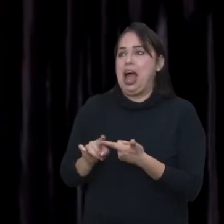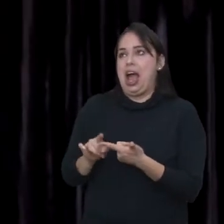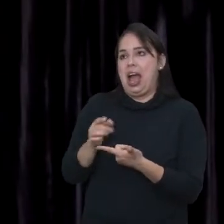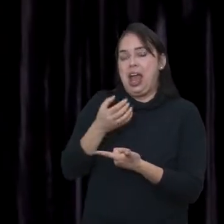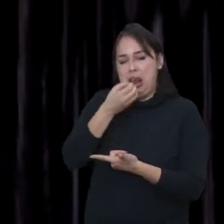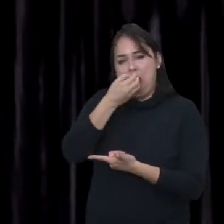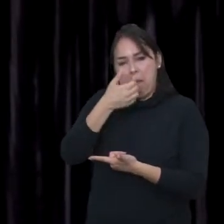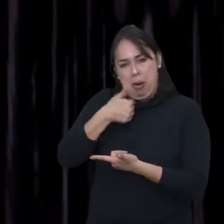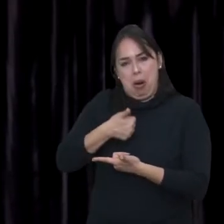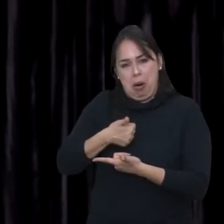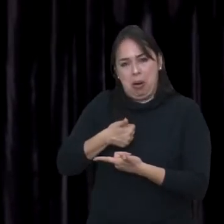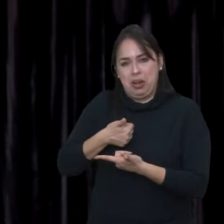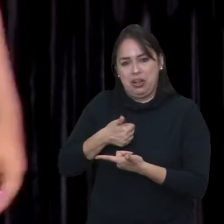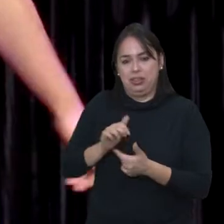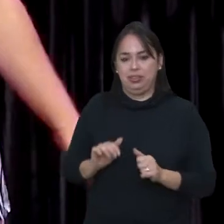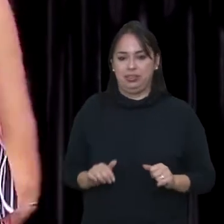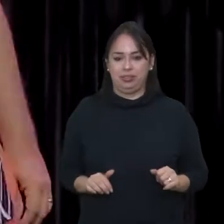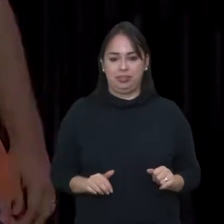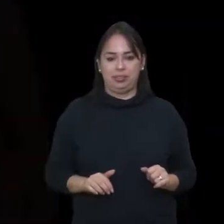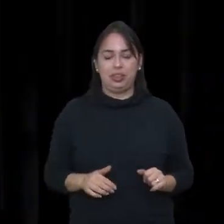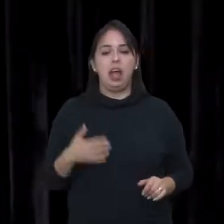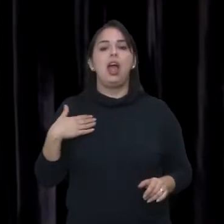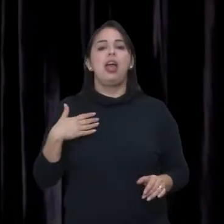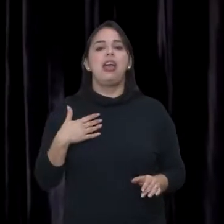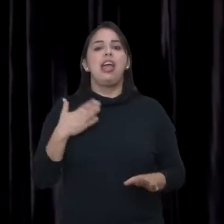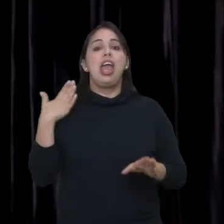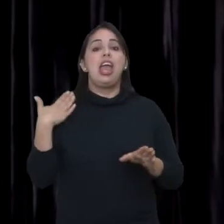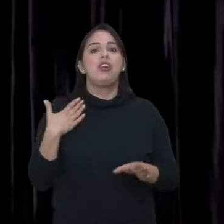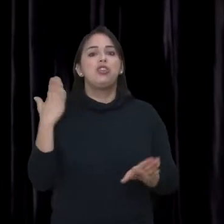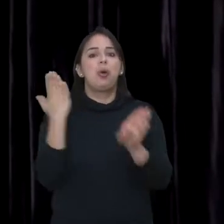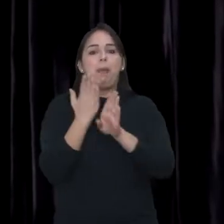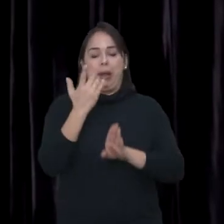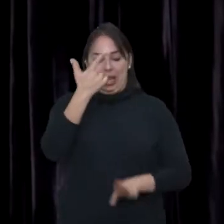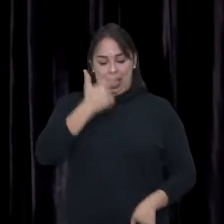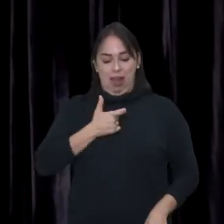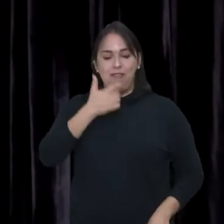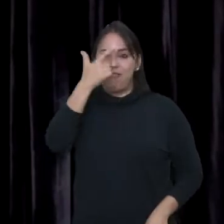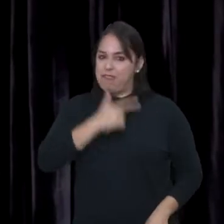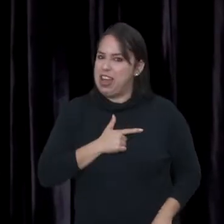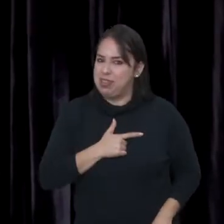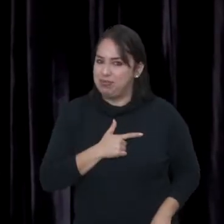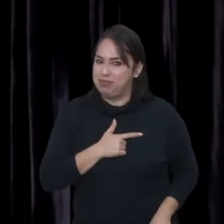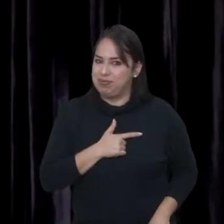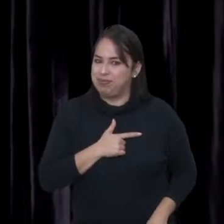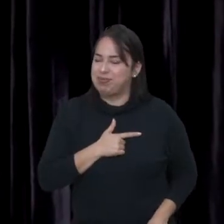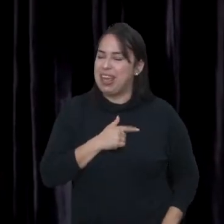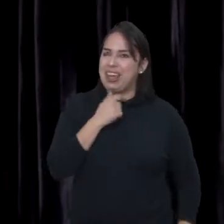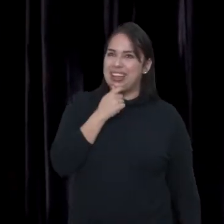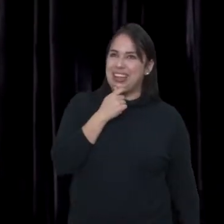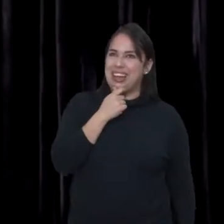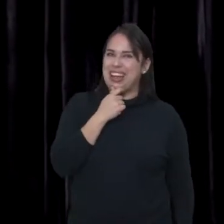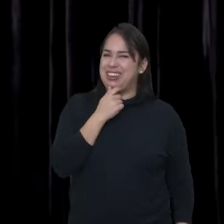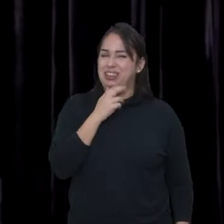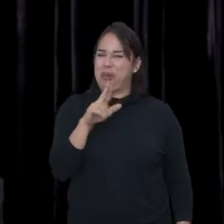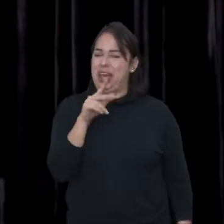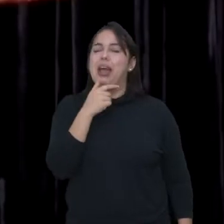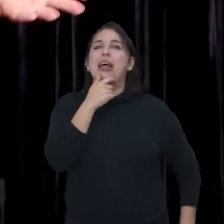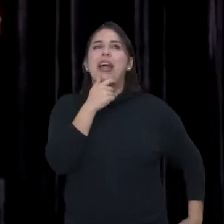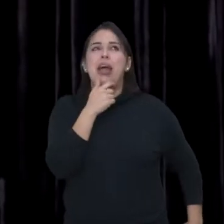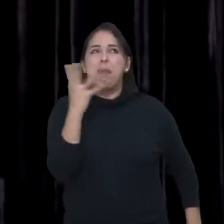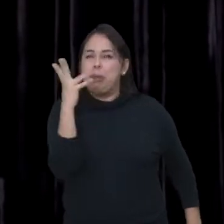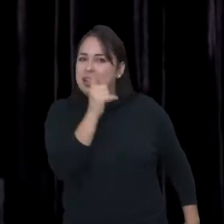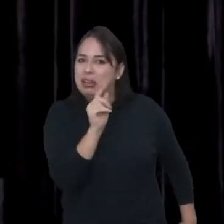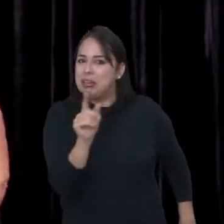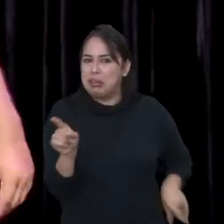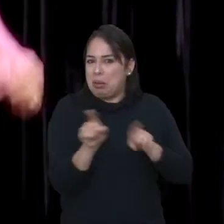Ah, ele é tão gente boa. E eu descobri, quando eu descobri que eu era feio, feio não, vai, que eu não era bonito.